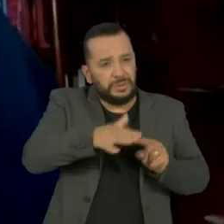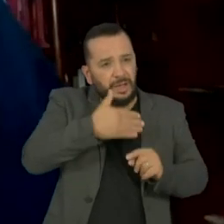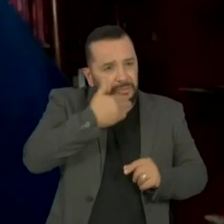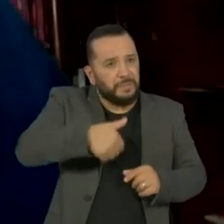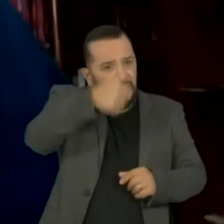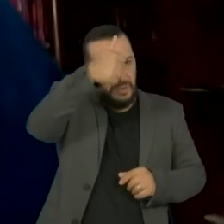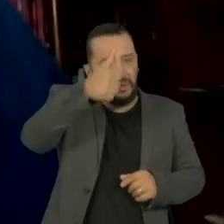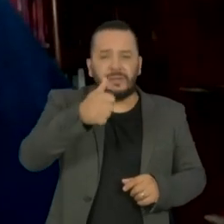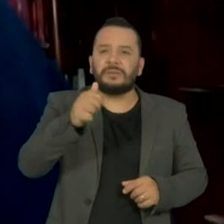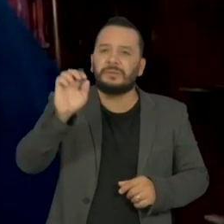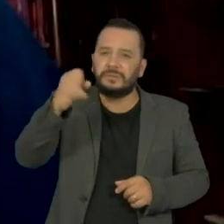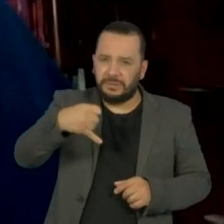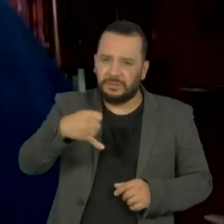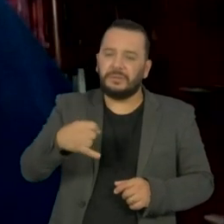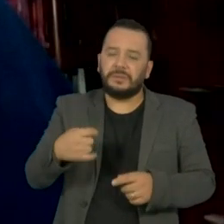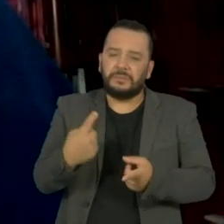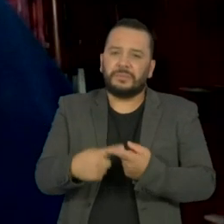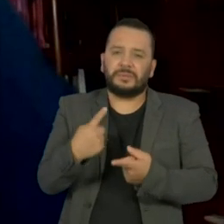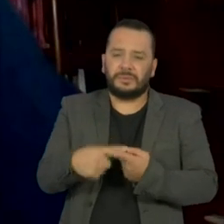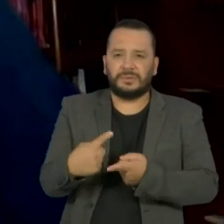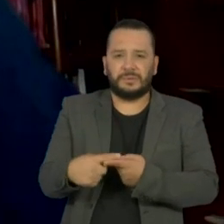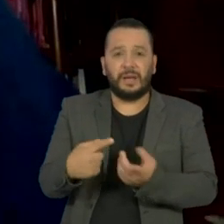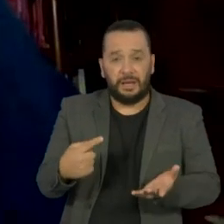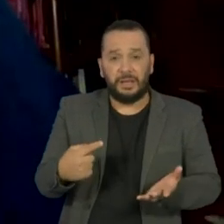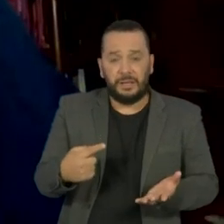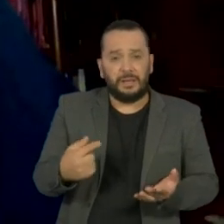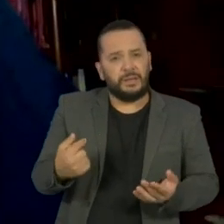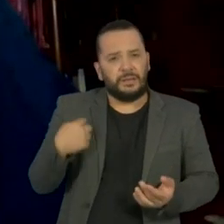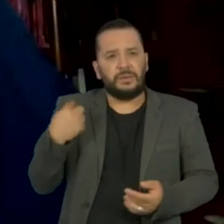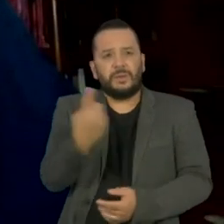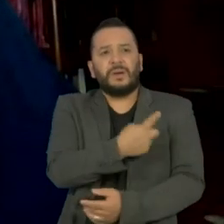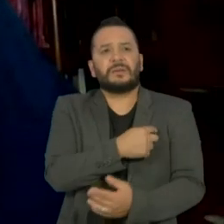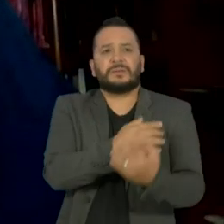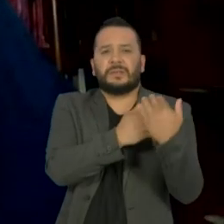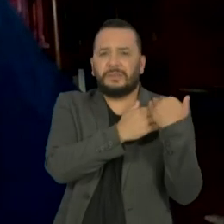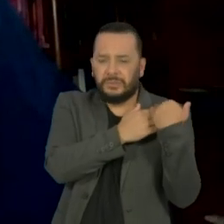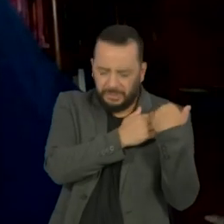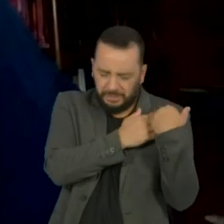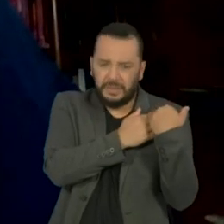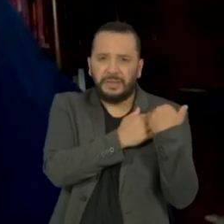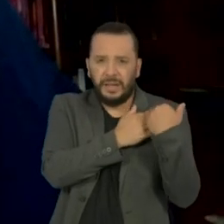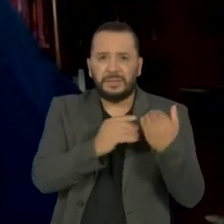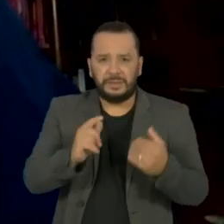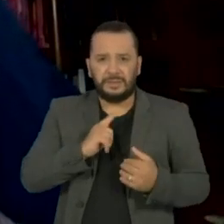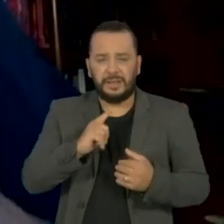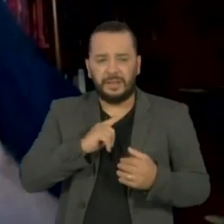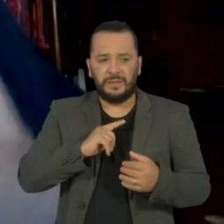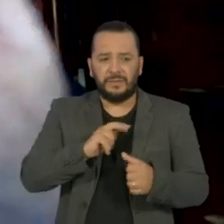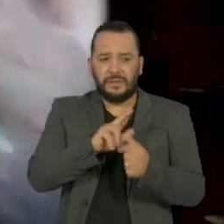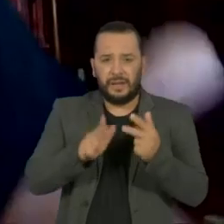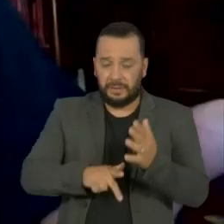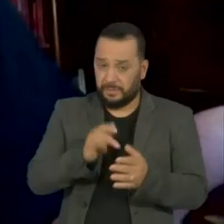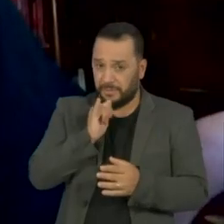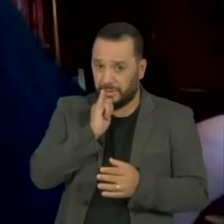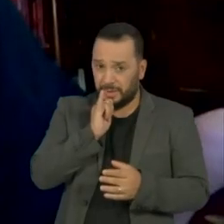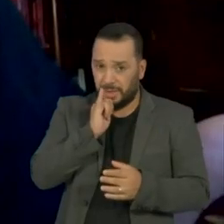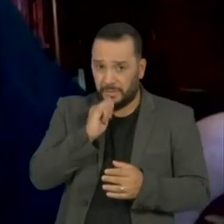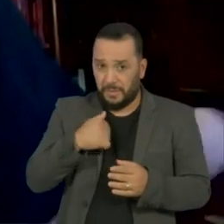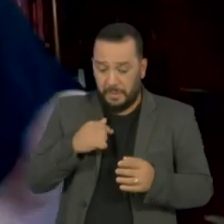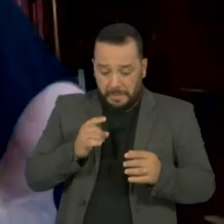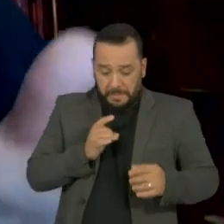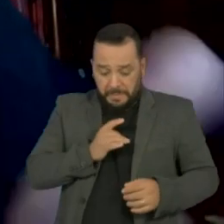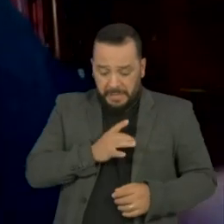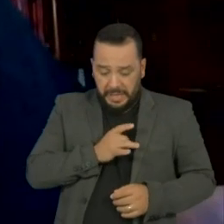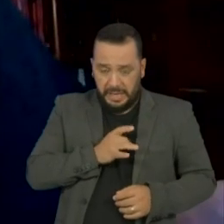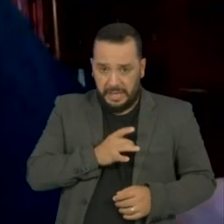tem uma dupla tarefa e sobre ambas a gente pode aplicar negações. A primeira é essa de enfrentar o medo.